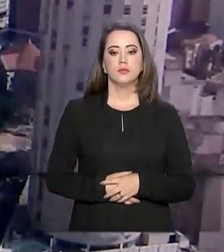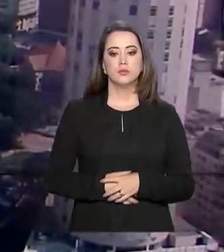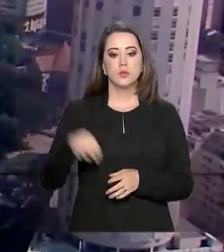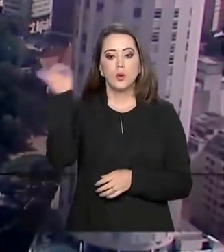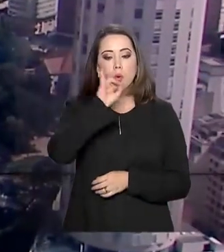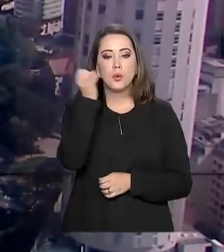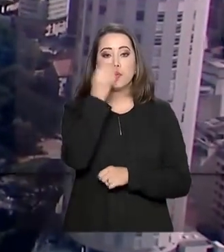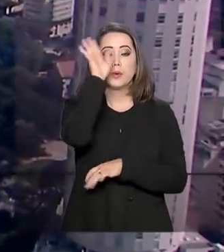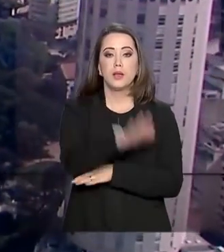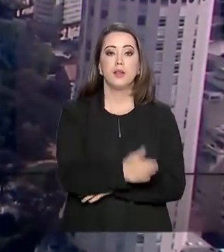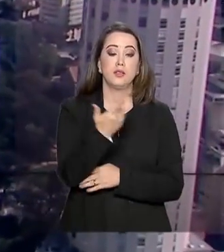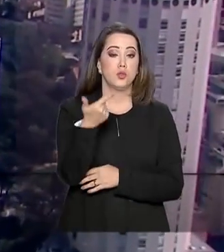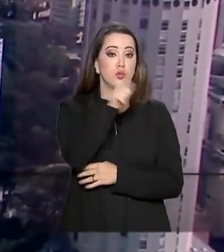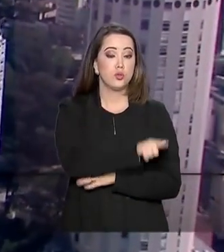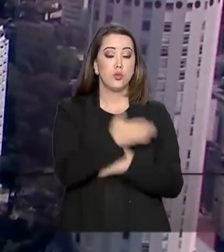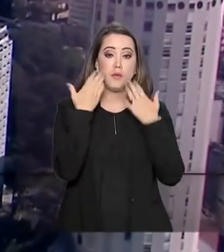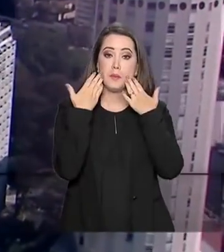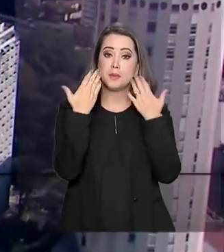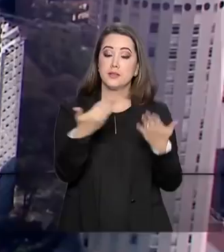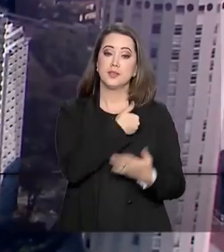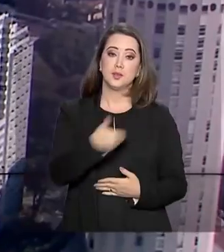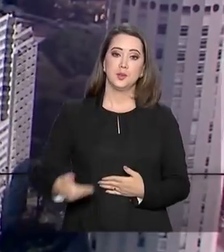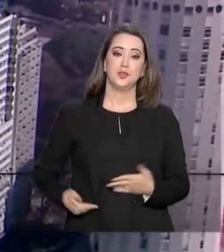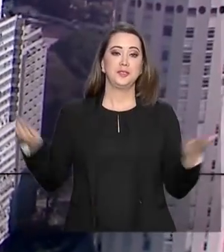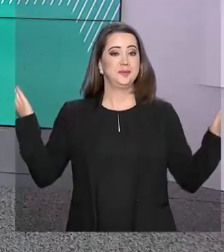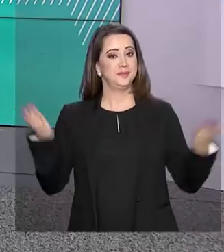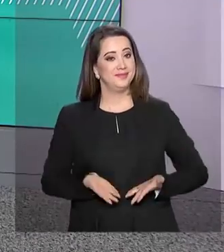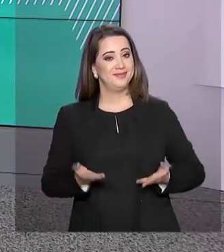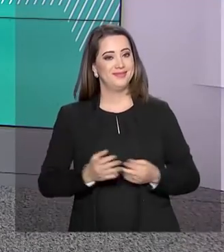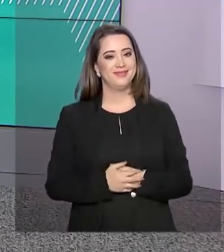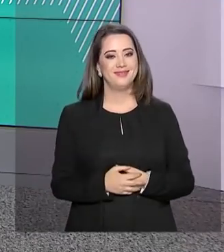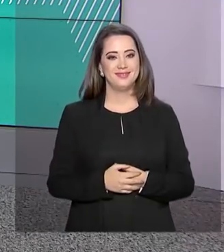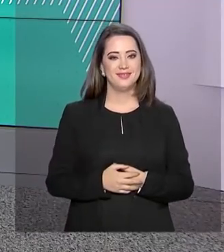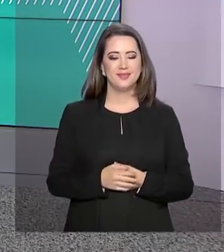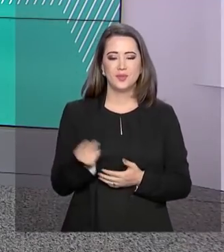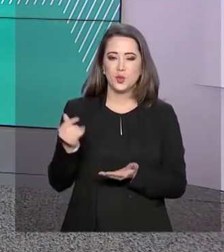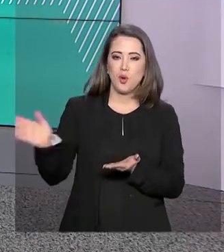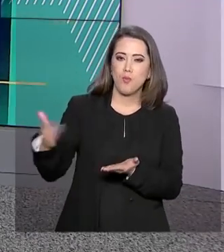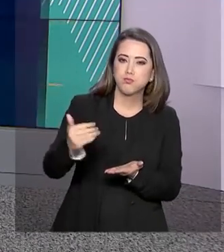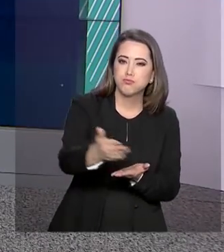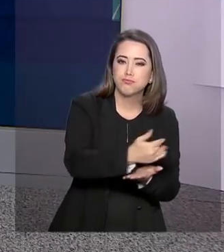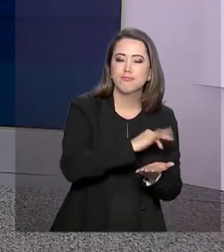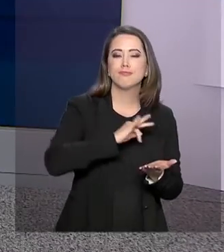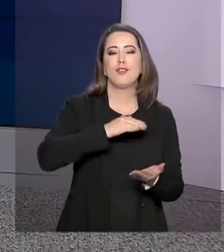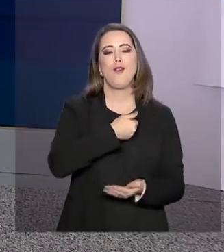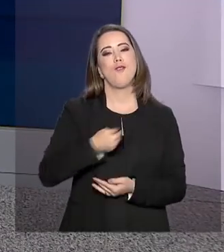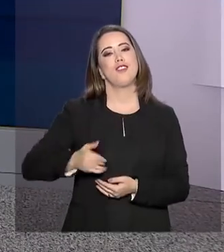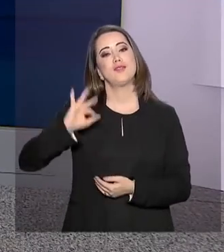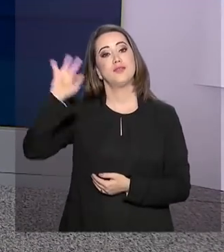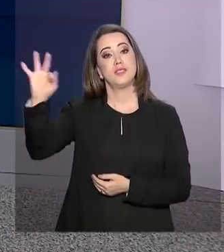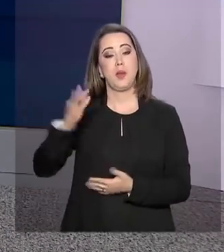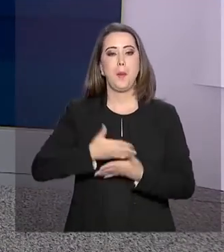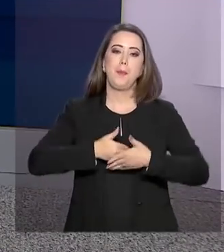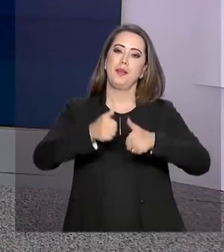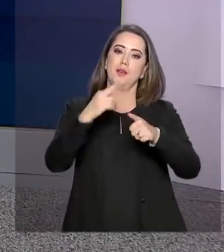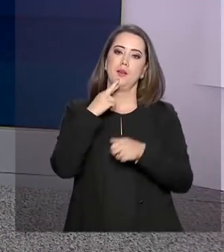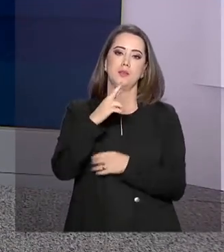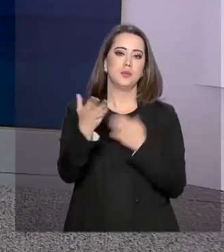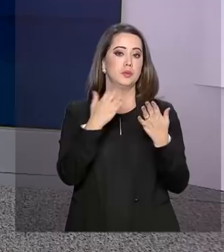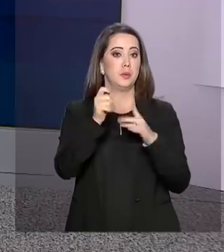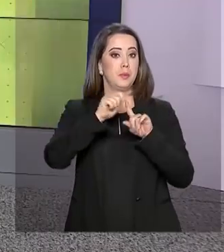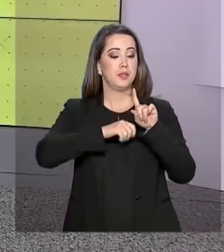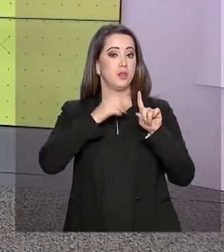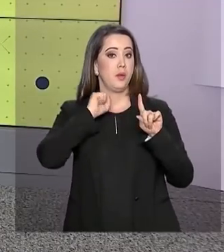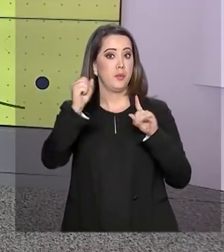Olá, boa tarde. Estamos de volta com o Governo Agora. A arrecadação federal teve o melhor resultado para o mês de abril desde